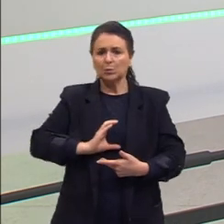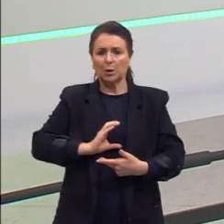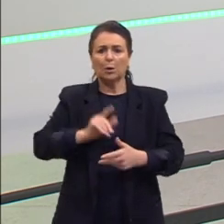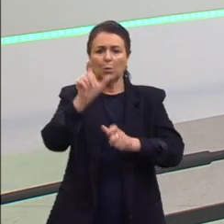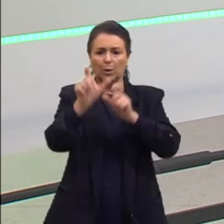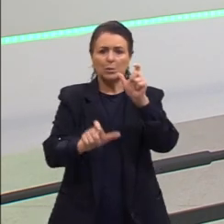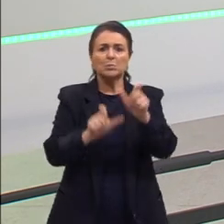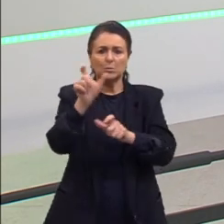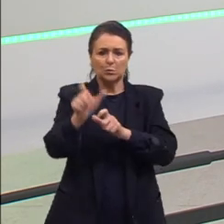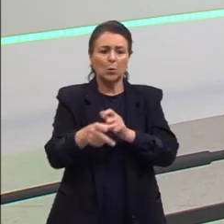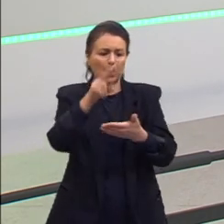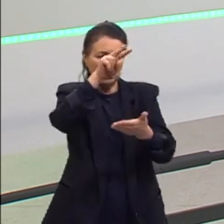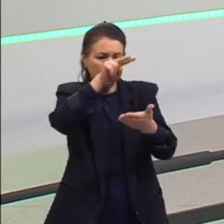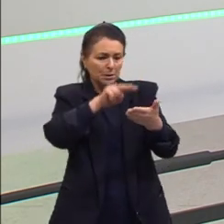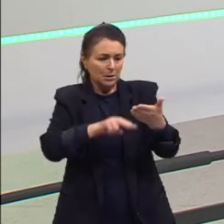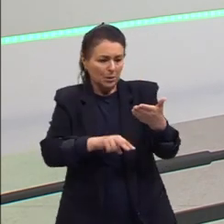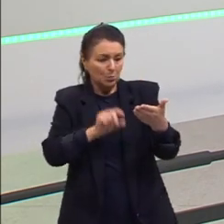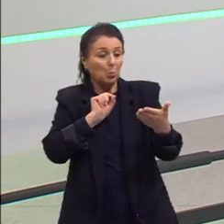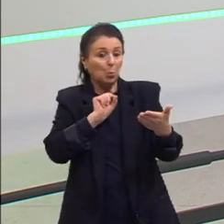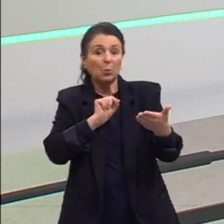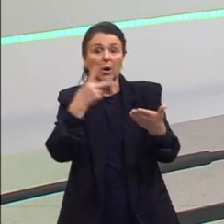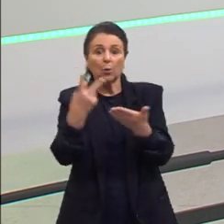estava acontecendo ali no Império.